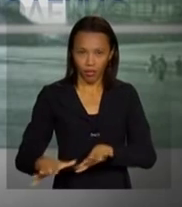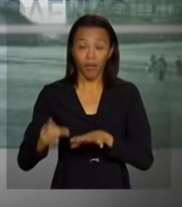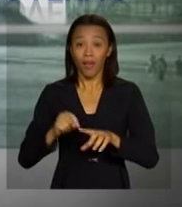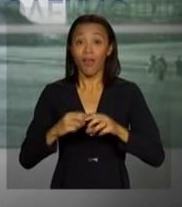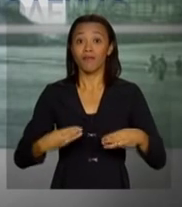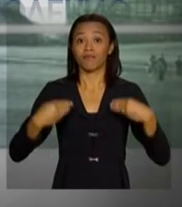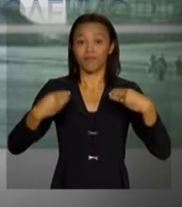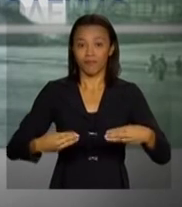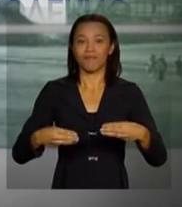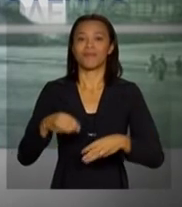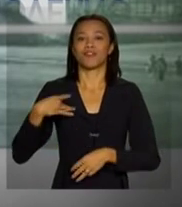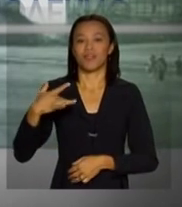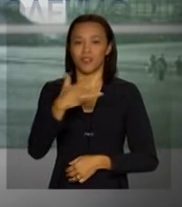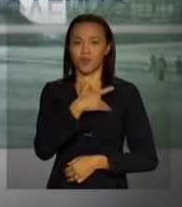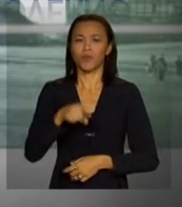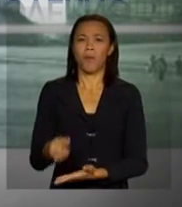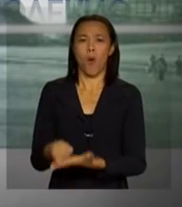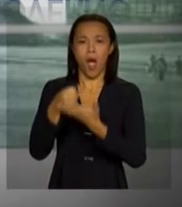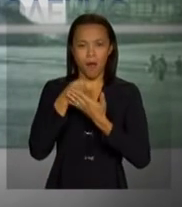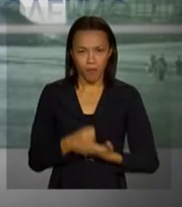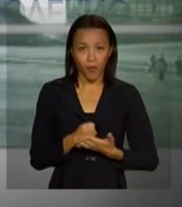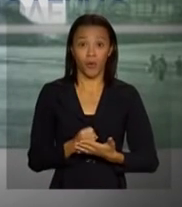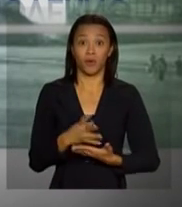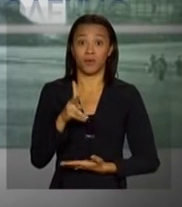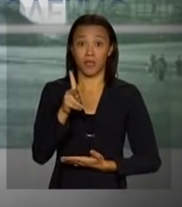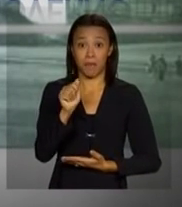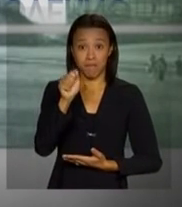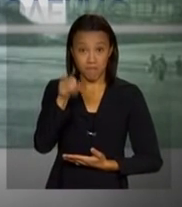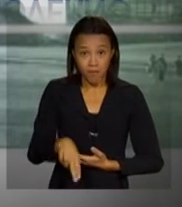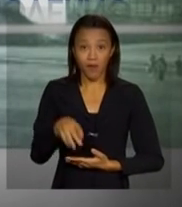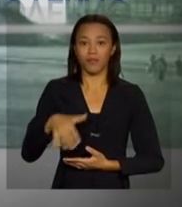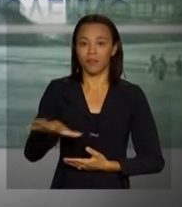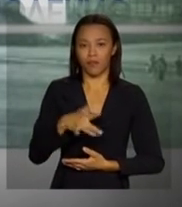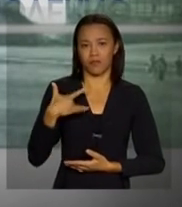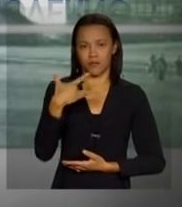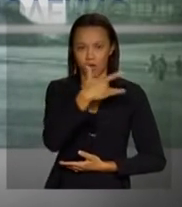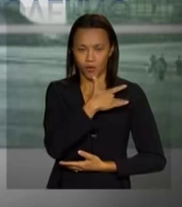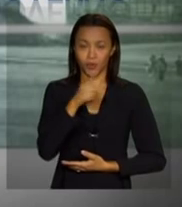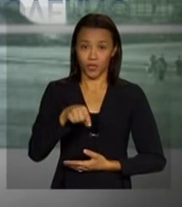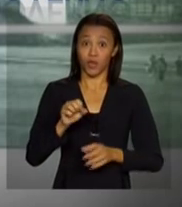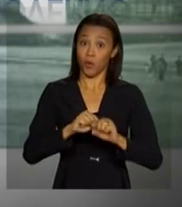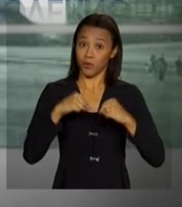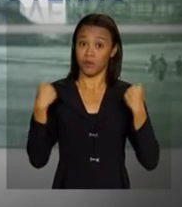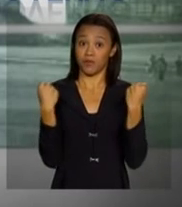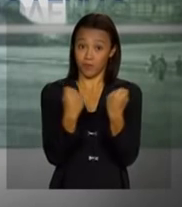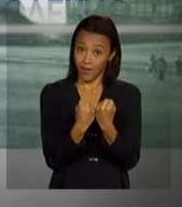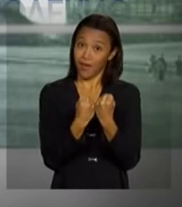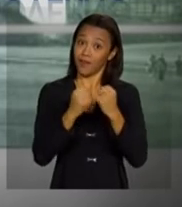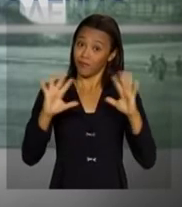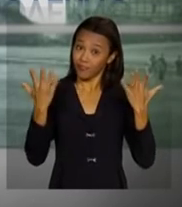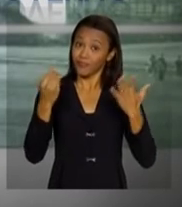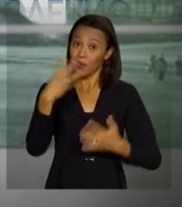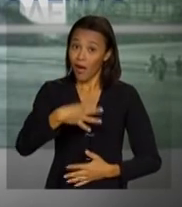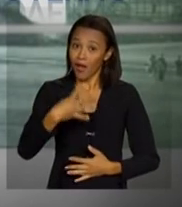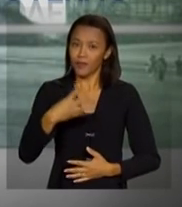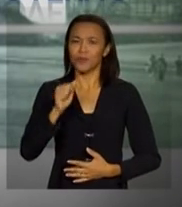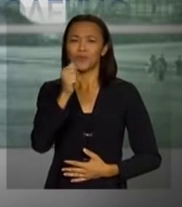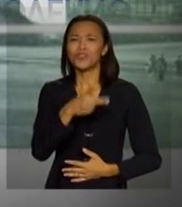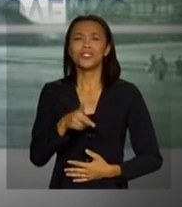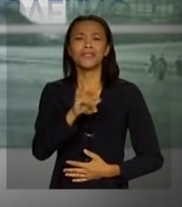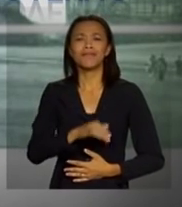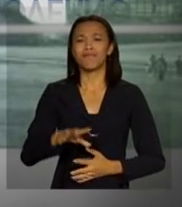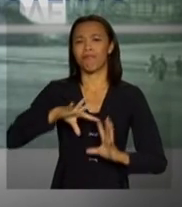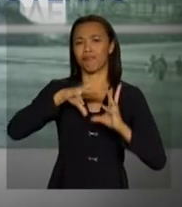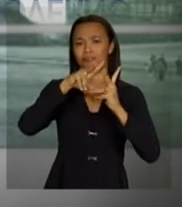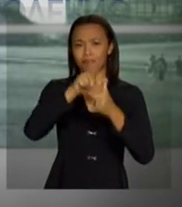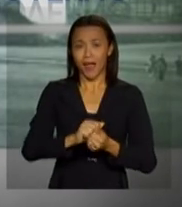Ministério da Saúde com apoio da Organização Pan-Americana de Saúde. O evento comemorou o Dia Internacional para a